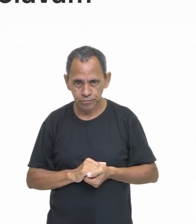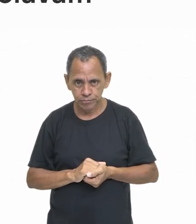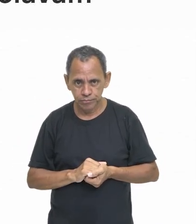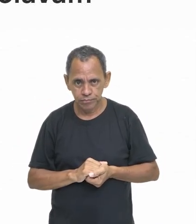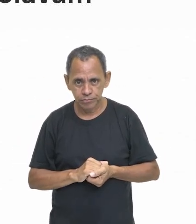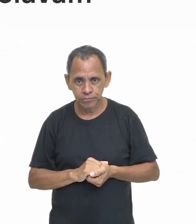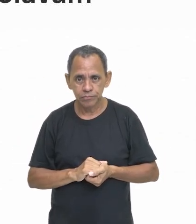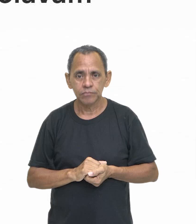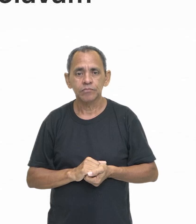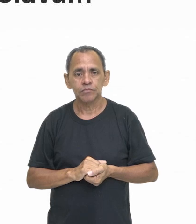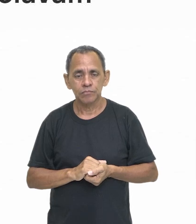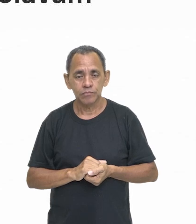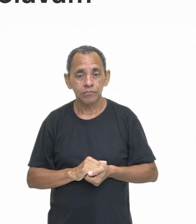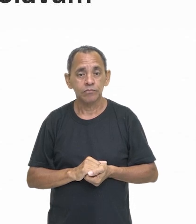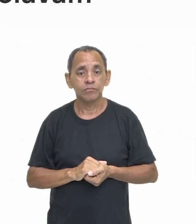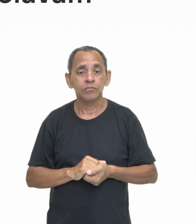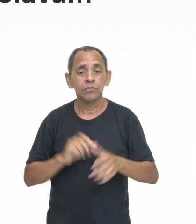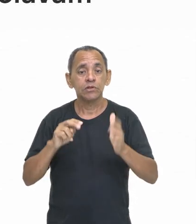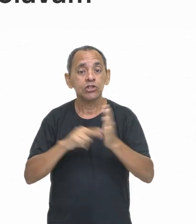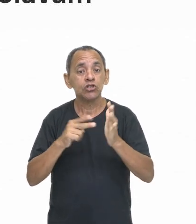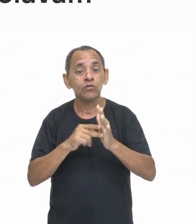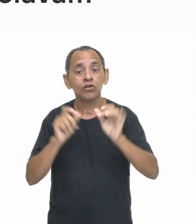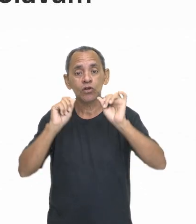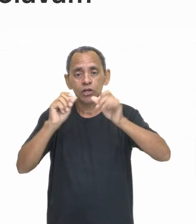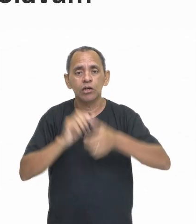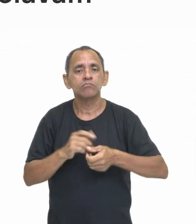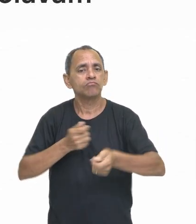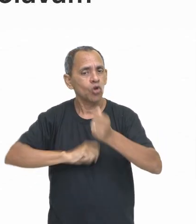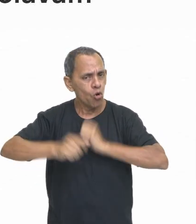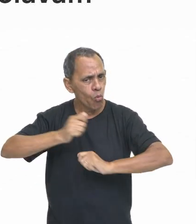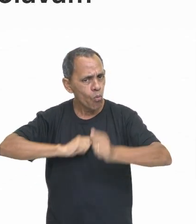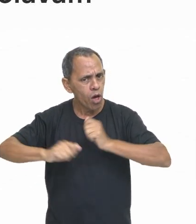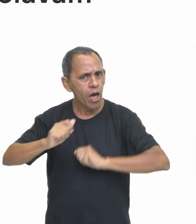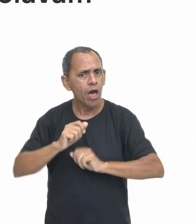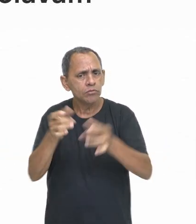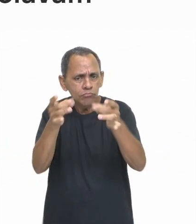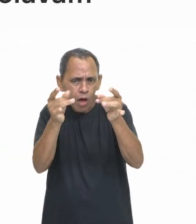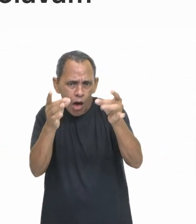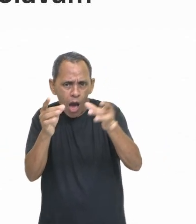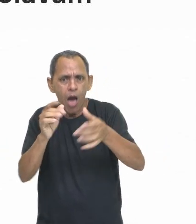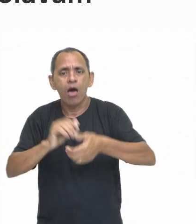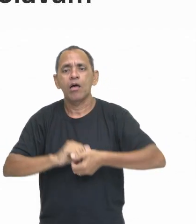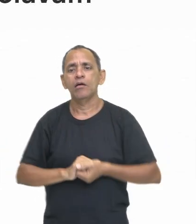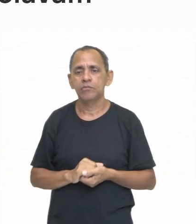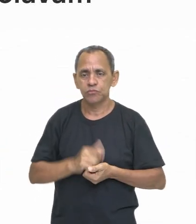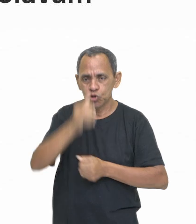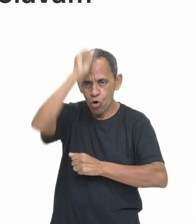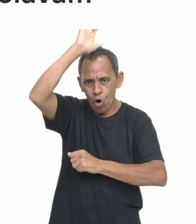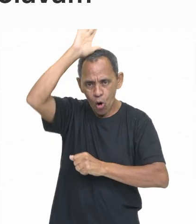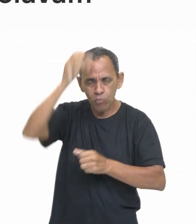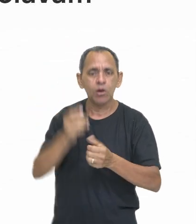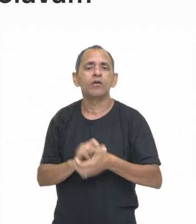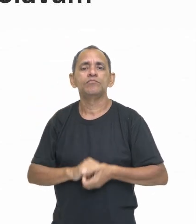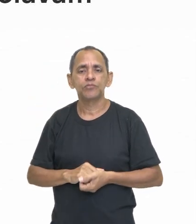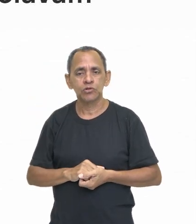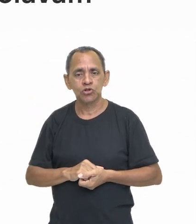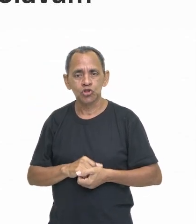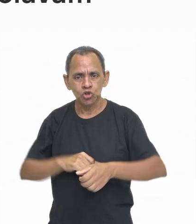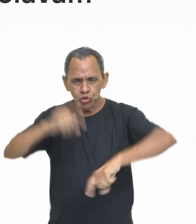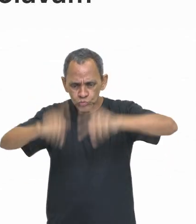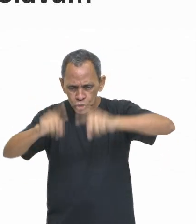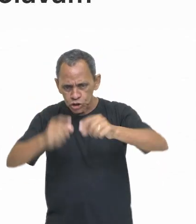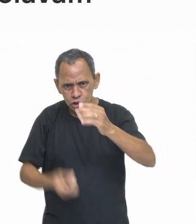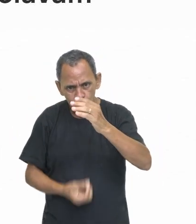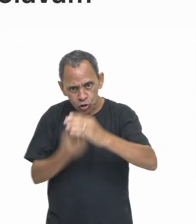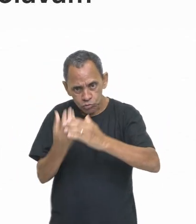significa dizer que o comércio romano tanto fazia fluir nos seus interiores os produtos que eram plantados por